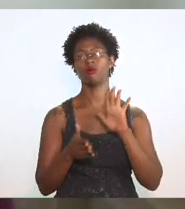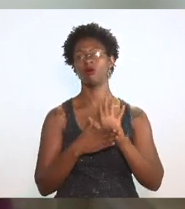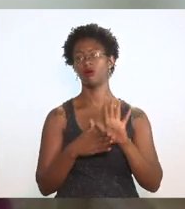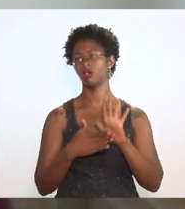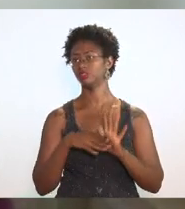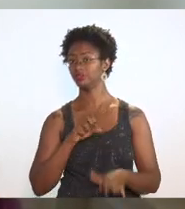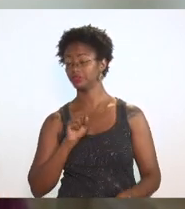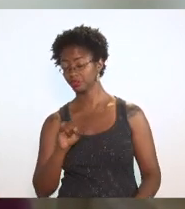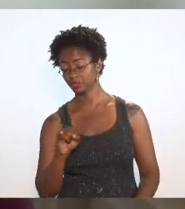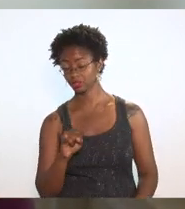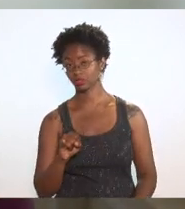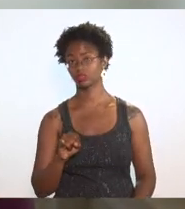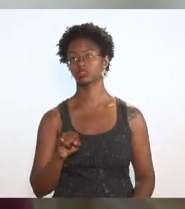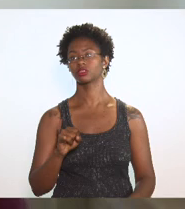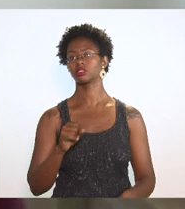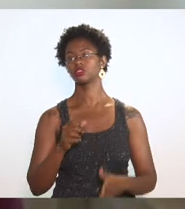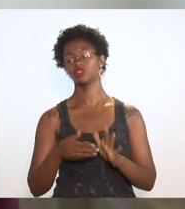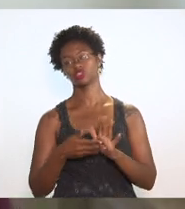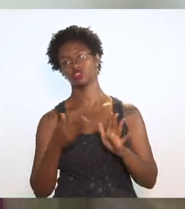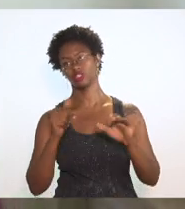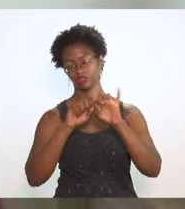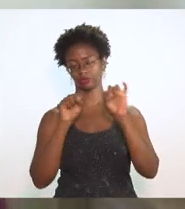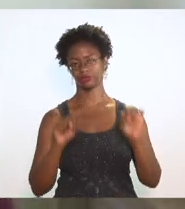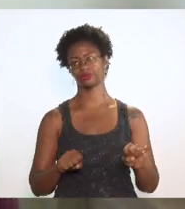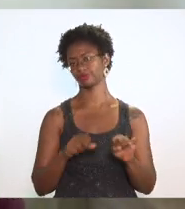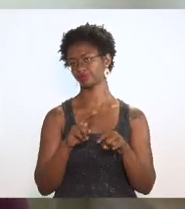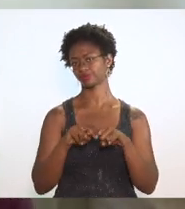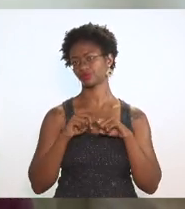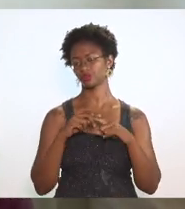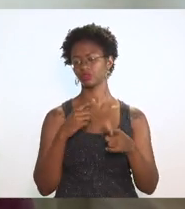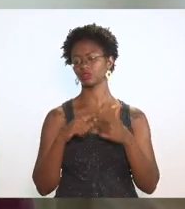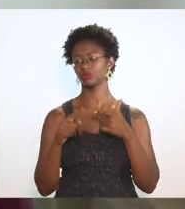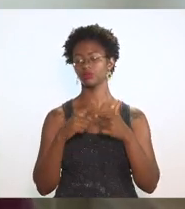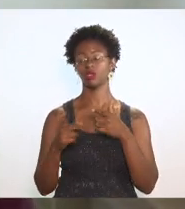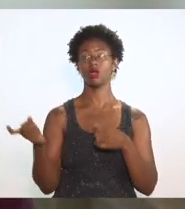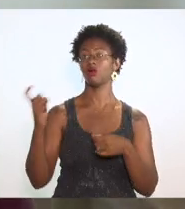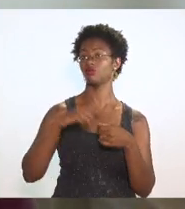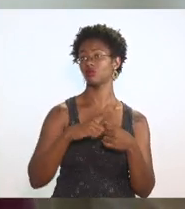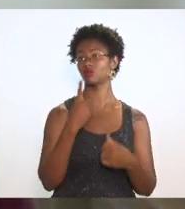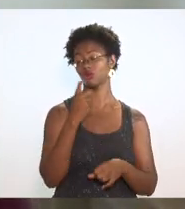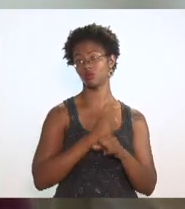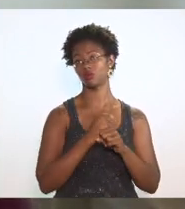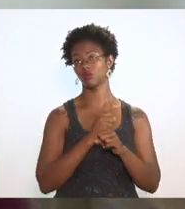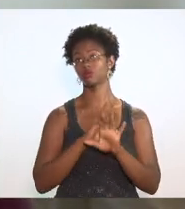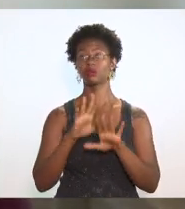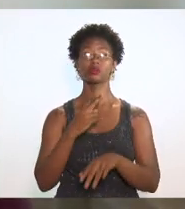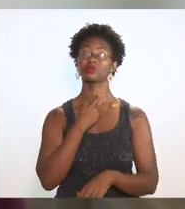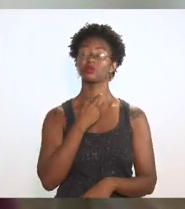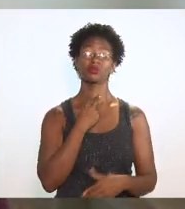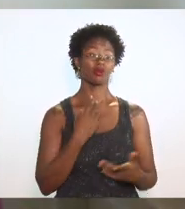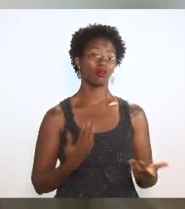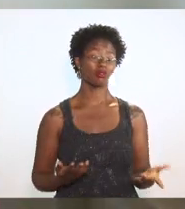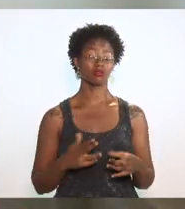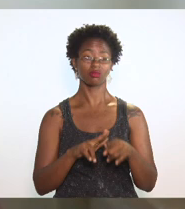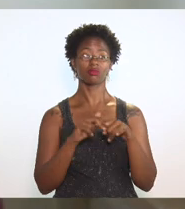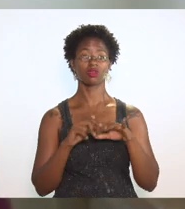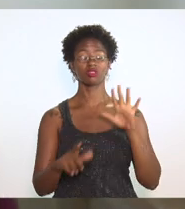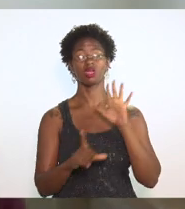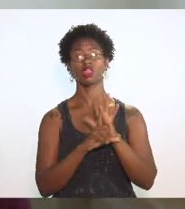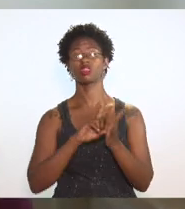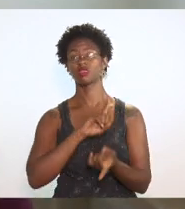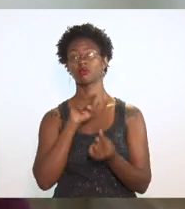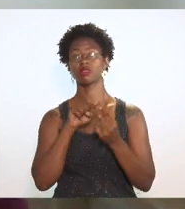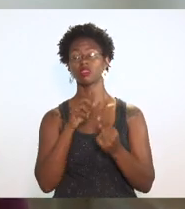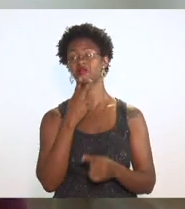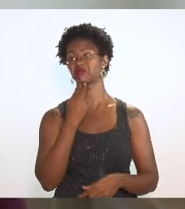caso saia do sistema por qualquer problema volte um ano depois mas não pode a lei das metas diz que é quatro